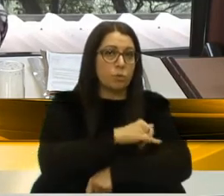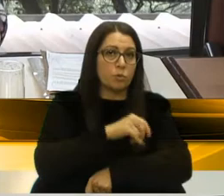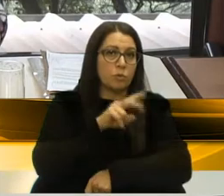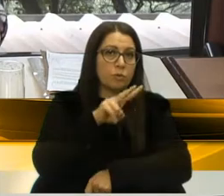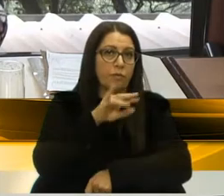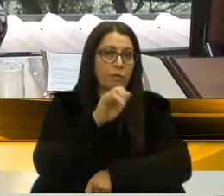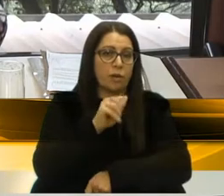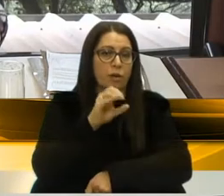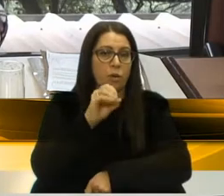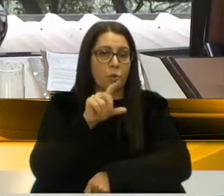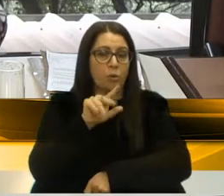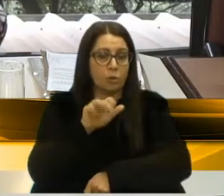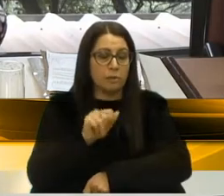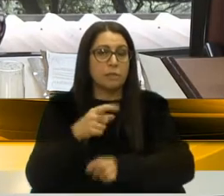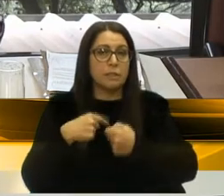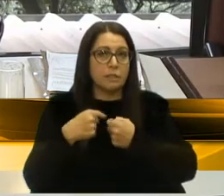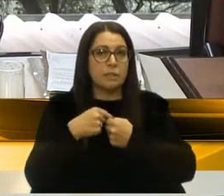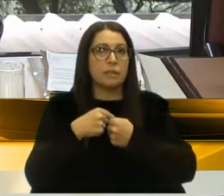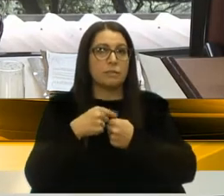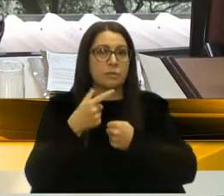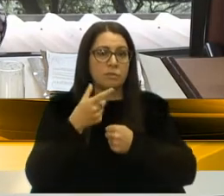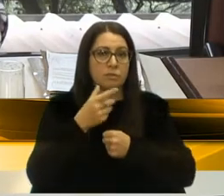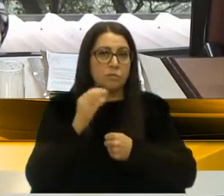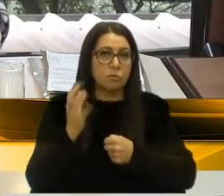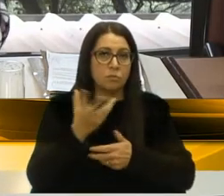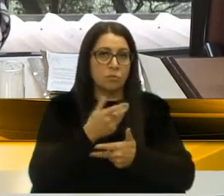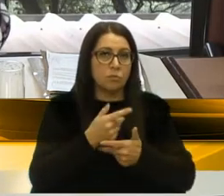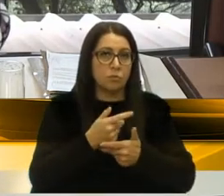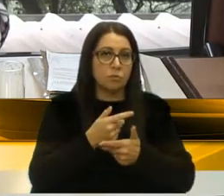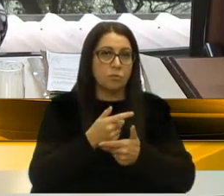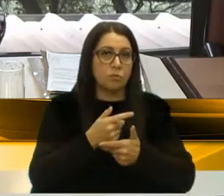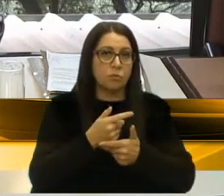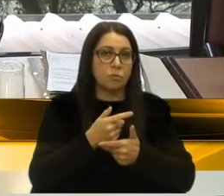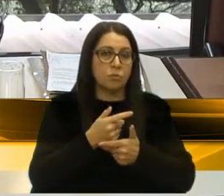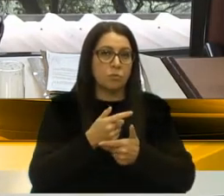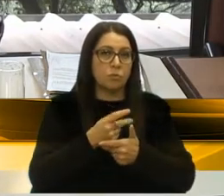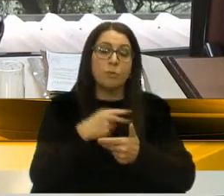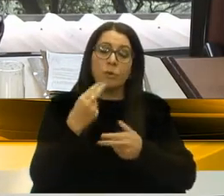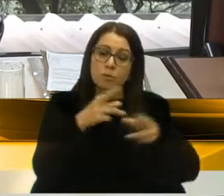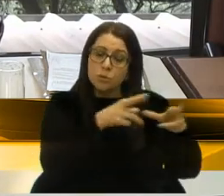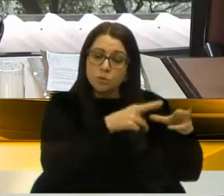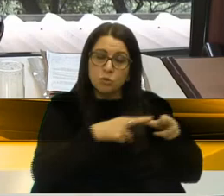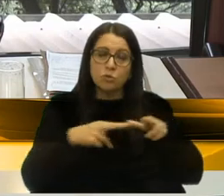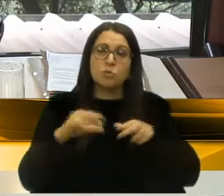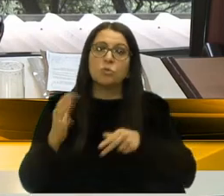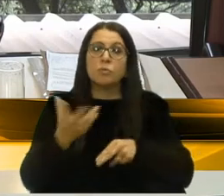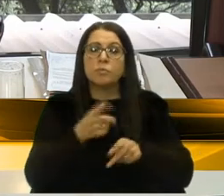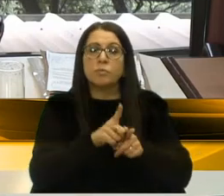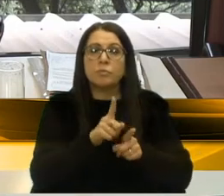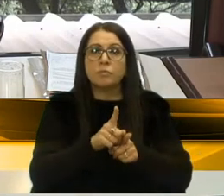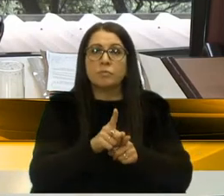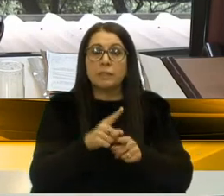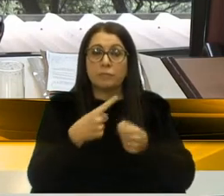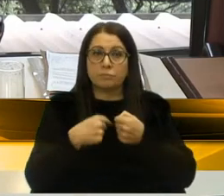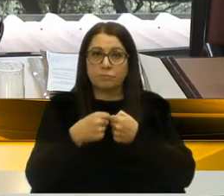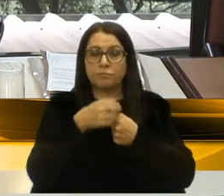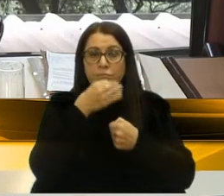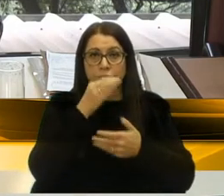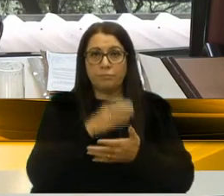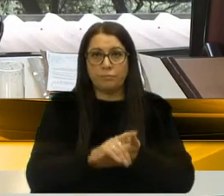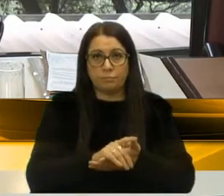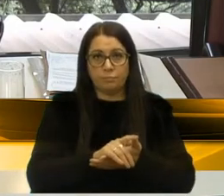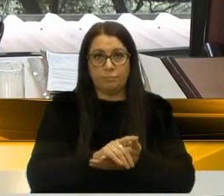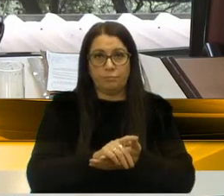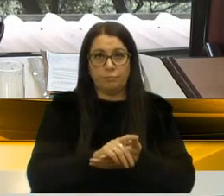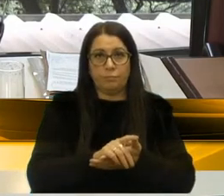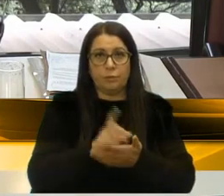Oliva, e assim a nossa cidade irá ficar contemplada, como a nossa região toda aqui, da nossa cidade, irão ficar